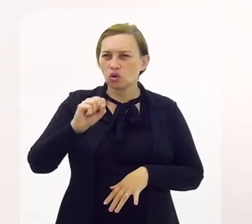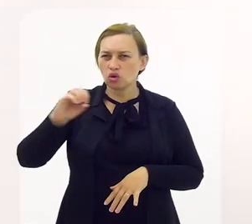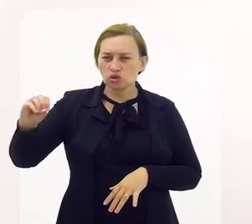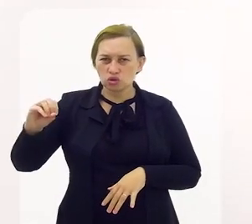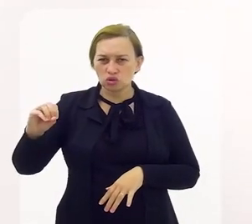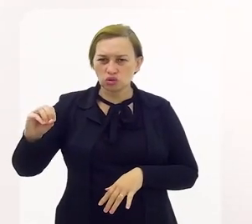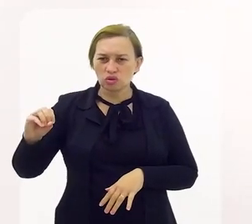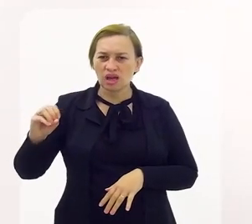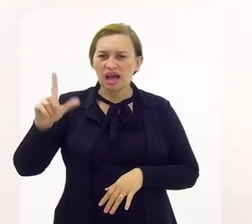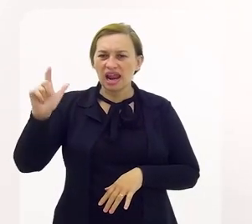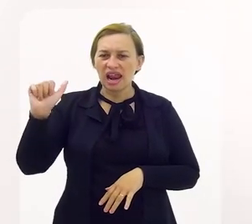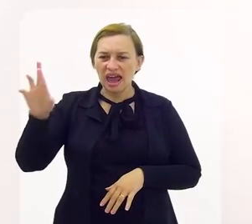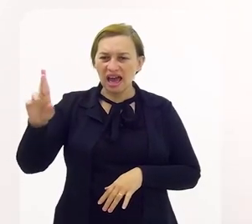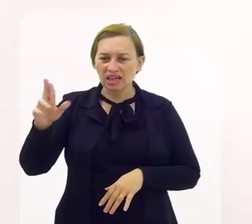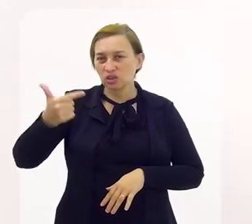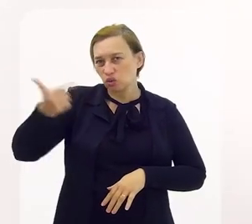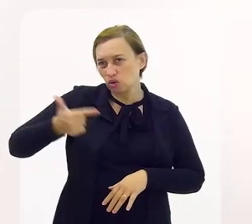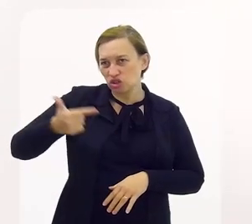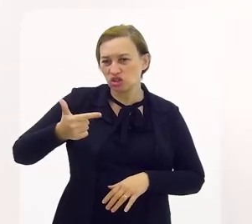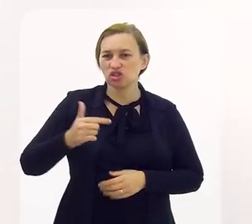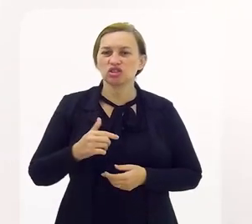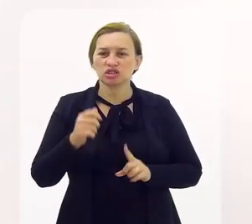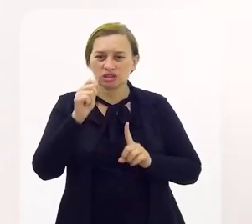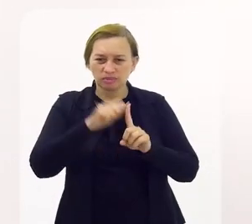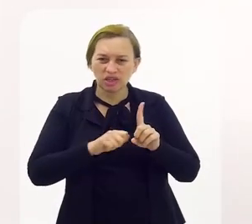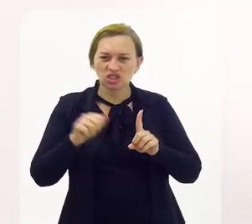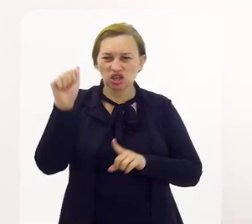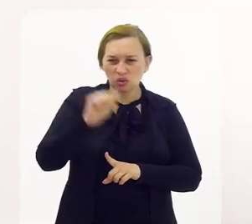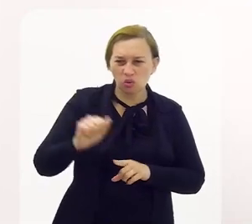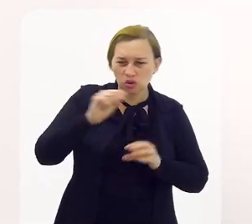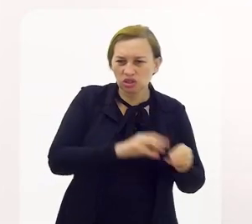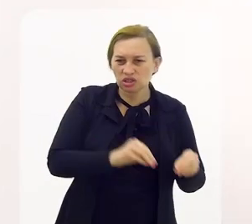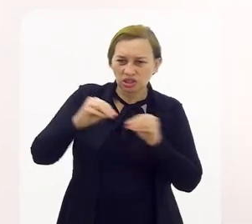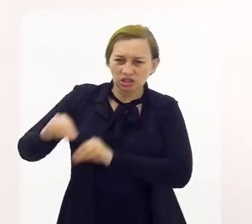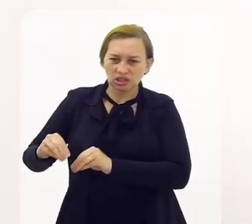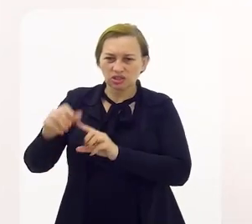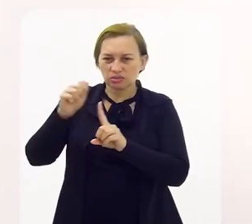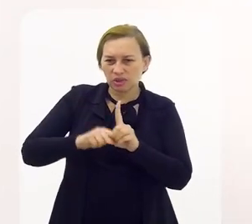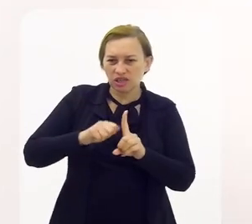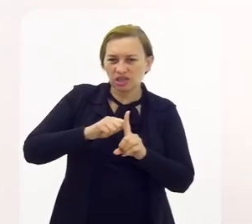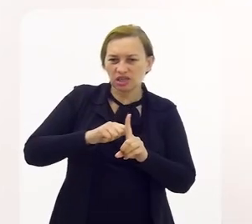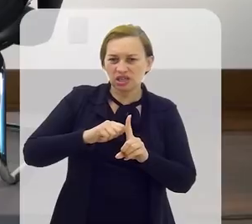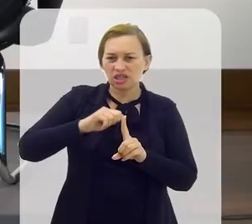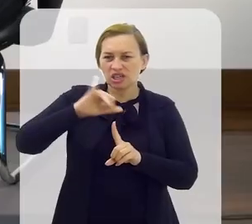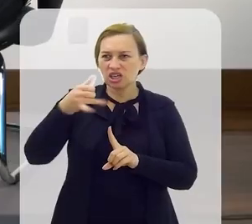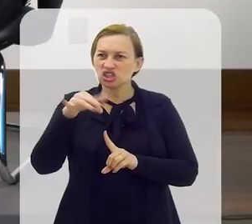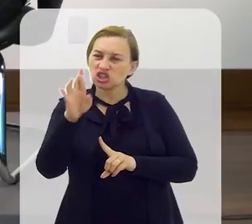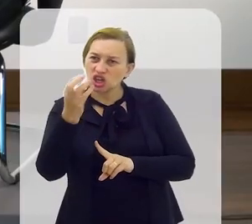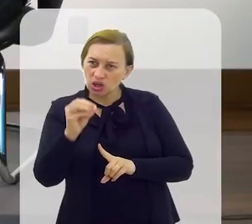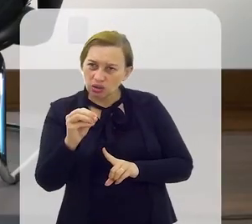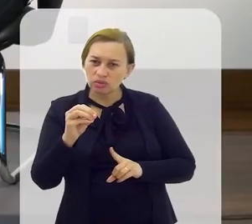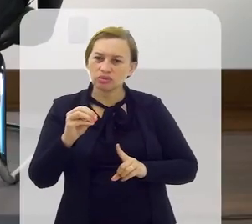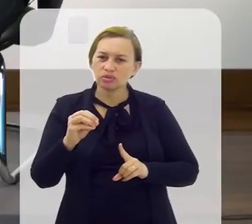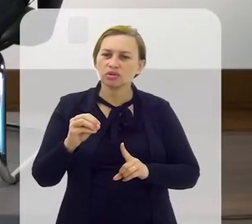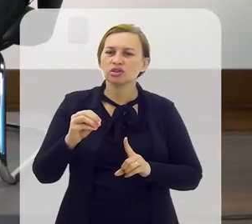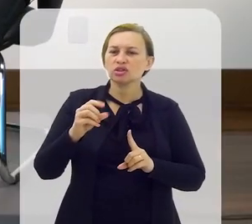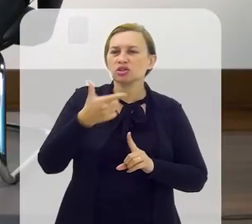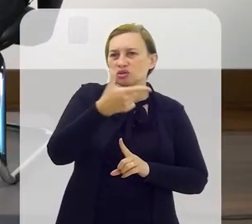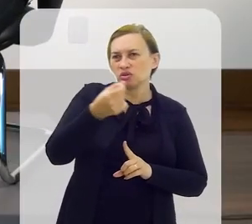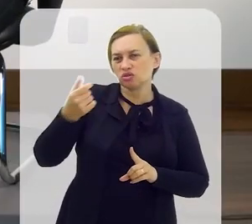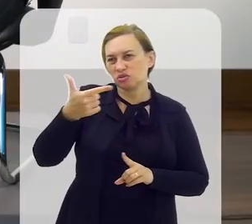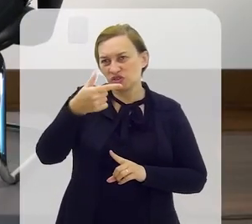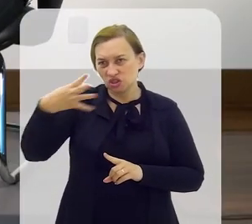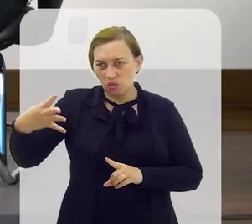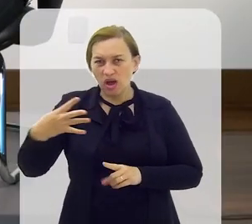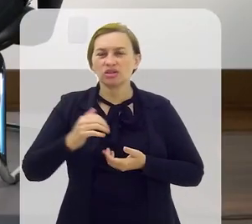Que estreia agora em agosto Mas, foi transferido para Janeiro A vida toda, né? Nosso Lar tem muito tempo